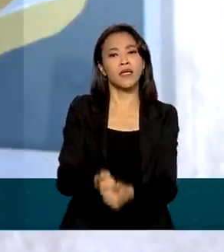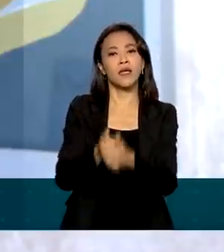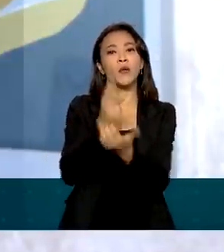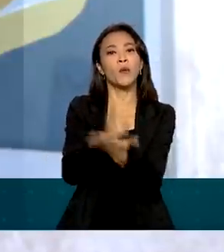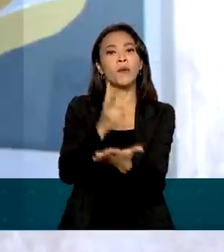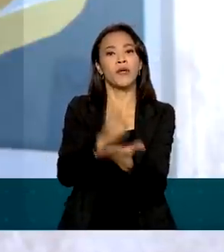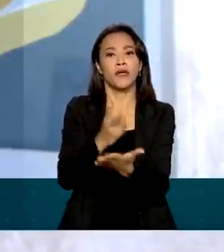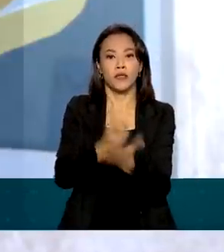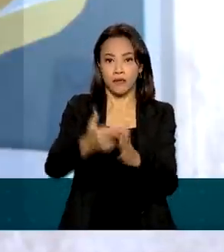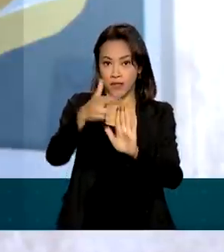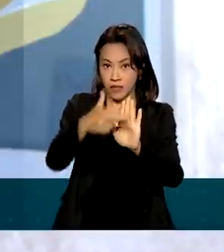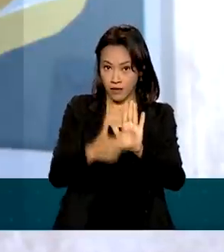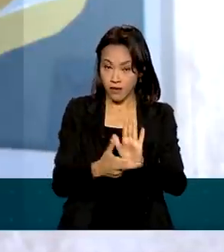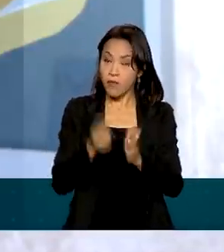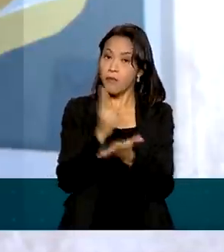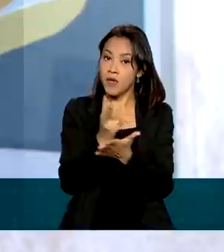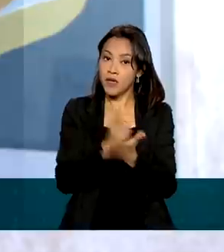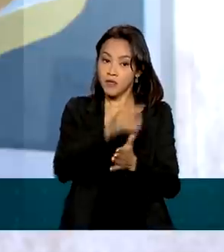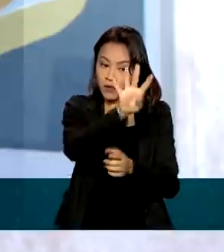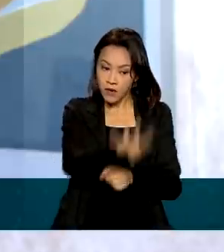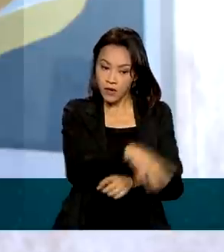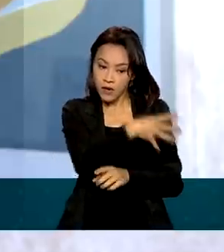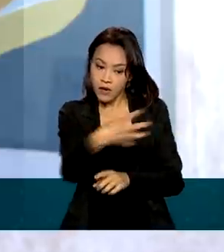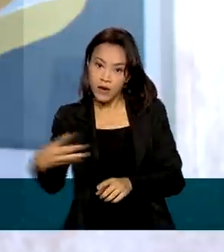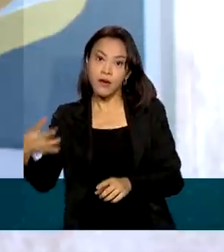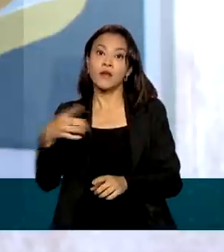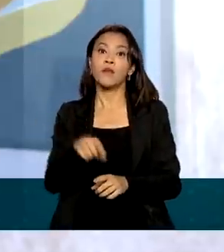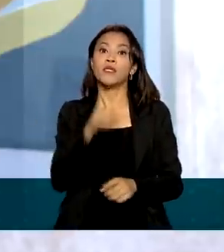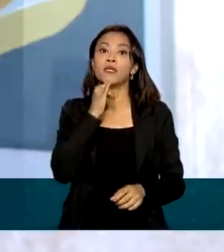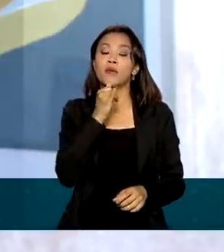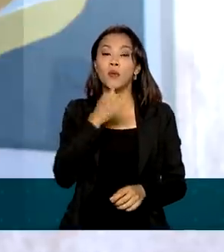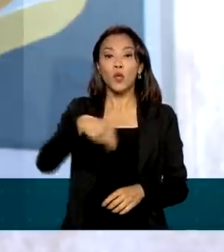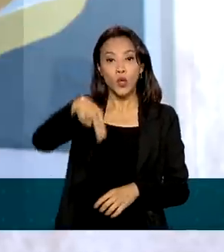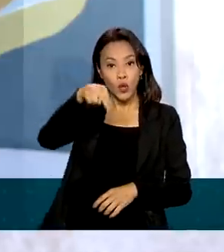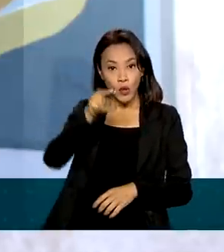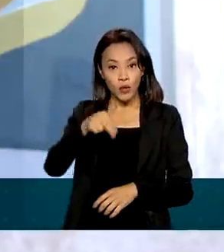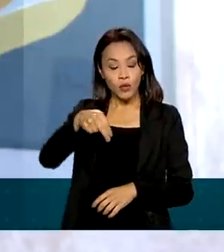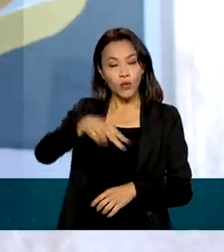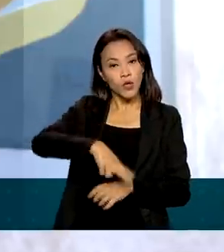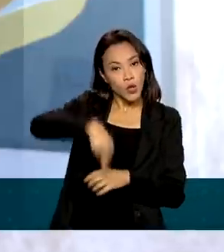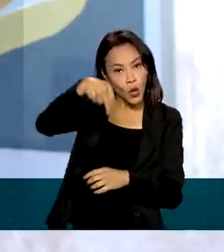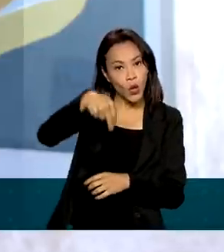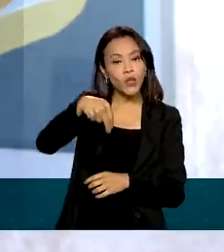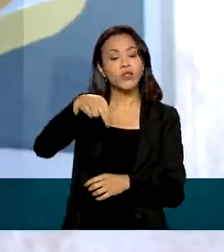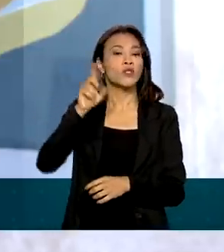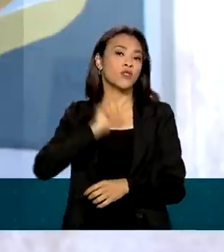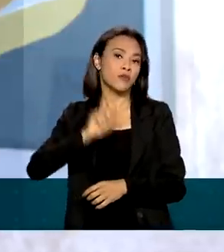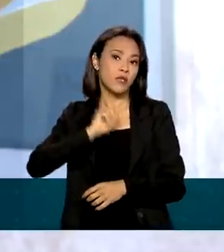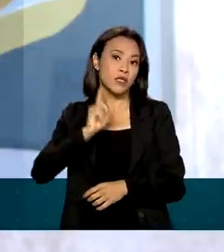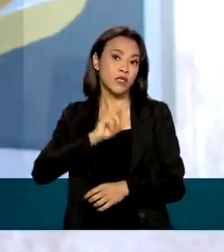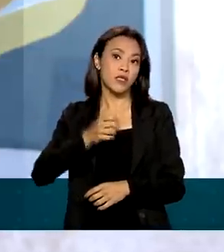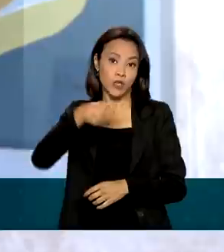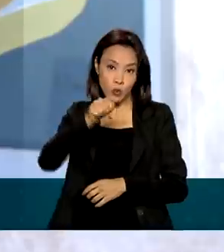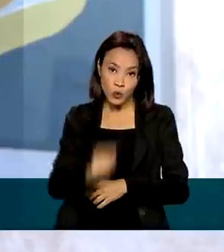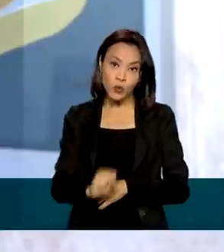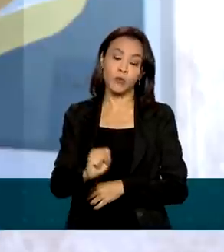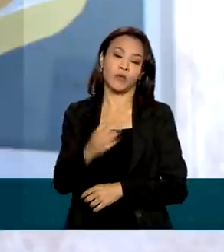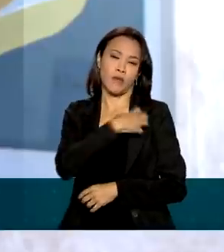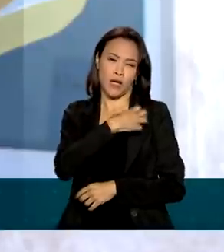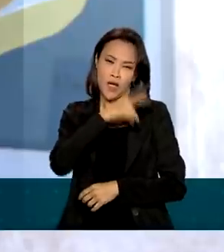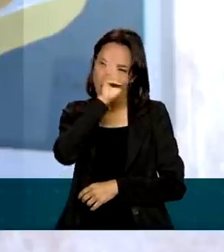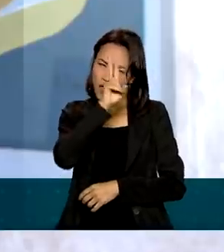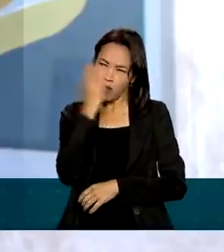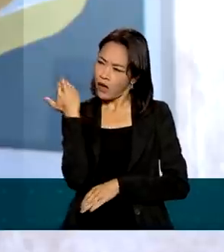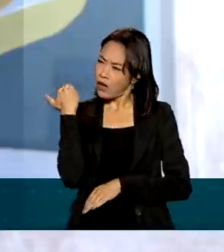calendário. Cerca de 108 mil famílias do norte de Minas e também do sul da Bahia que foram atingidas por aquelas chuvas, aquelas enchentes,